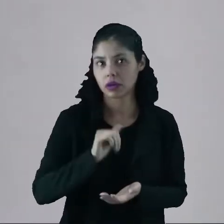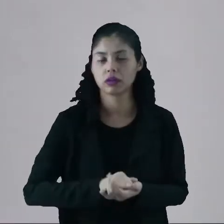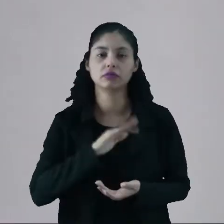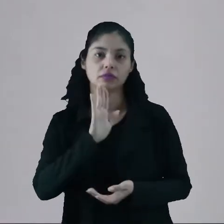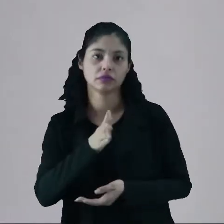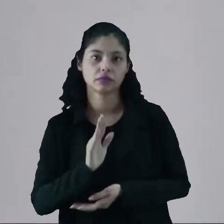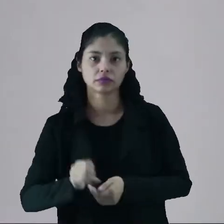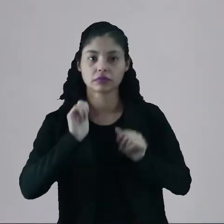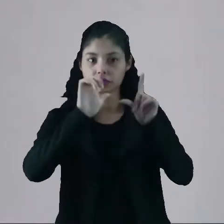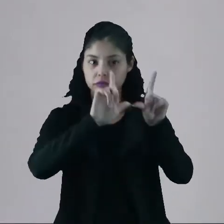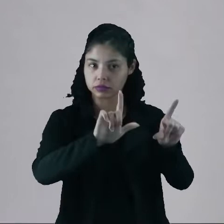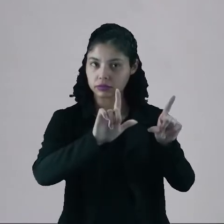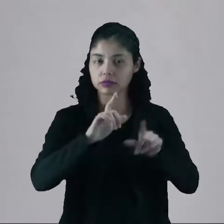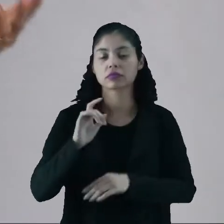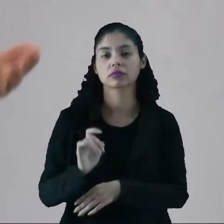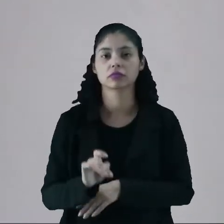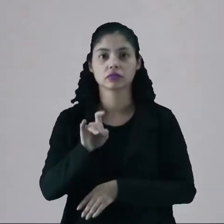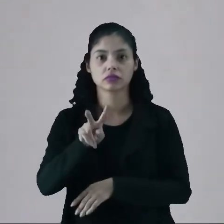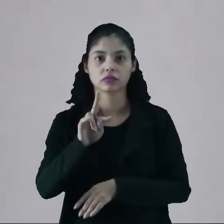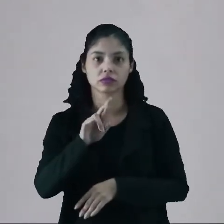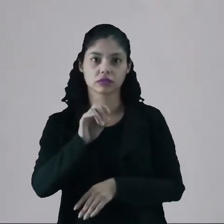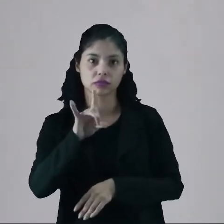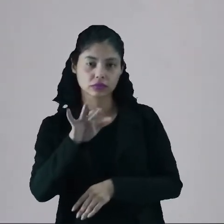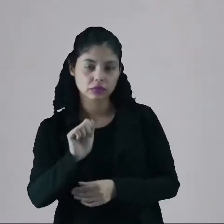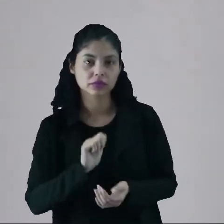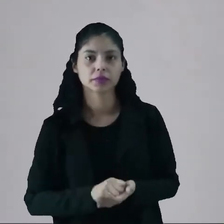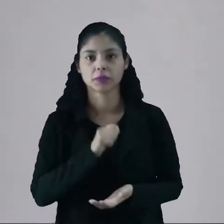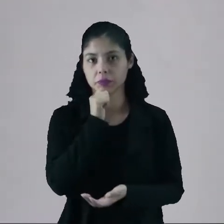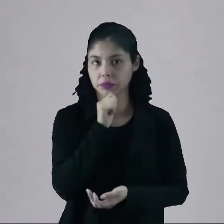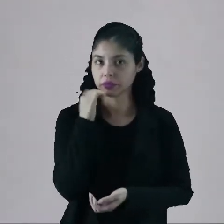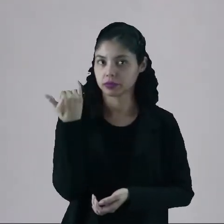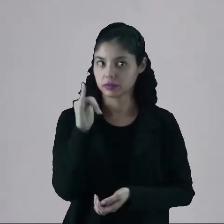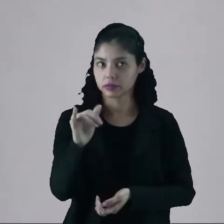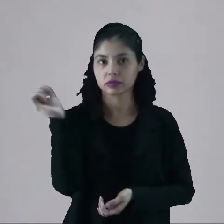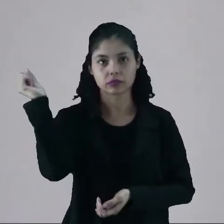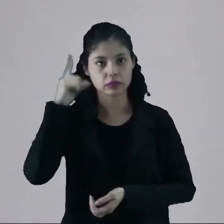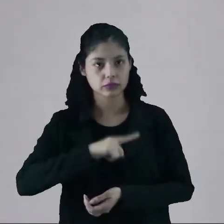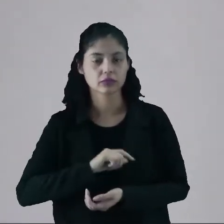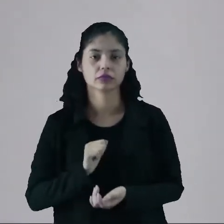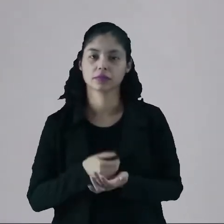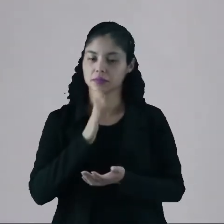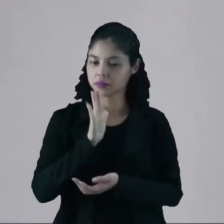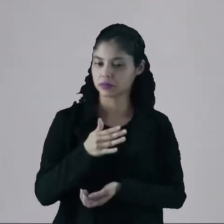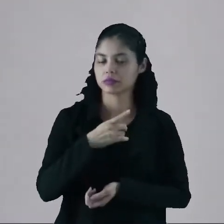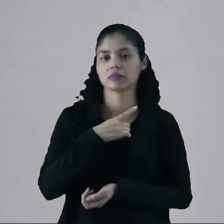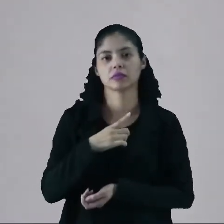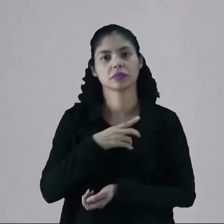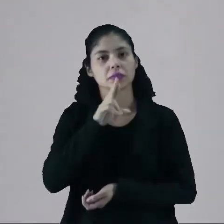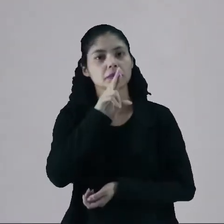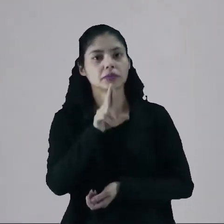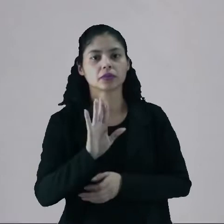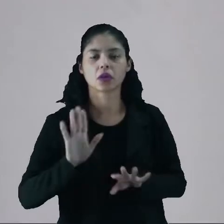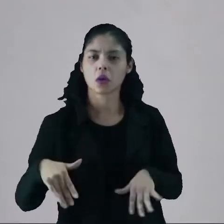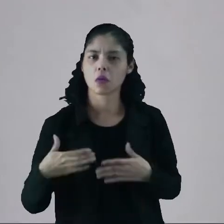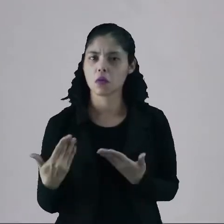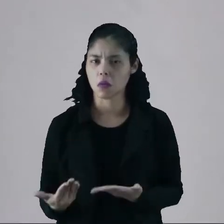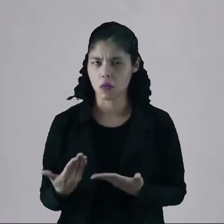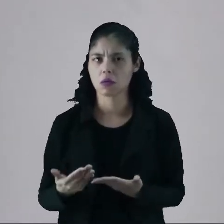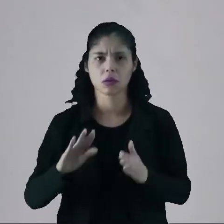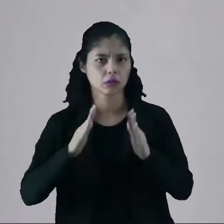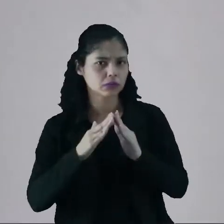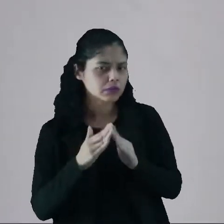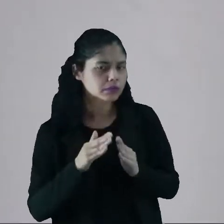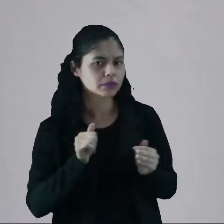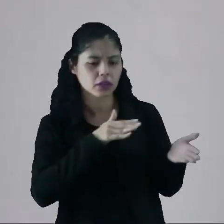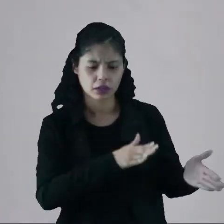para uma placa fotovoltaica ou um projeto de energia solar, você já tem que fazer um cálculo de qual é o consumo da sua